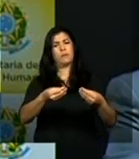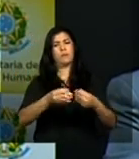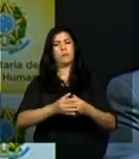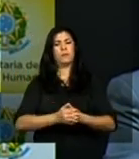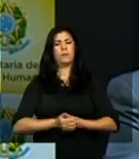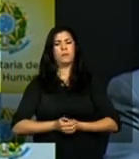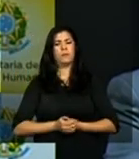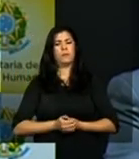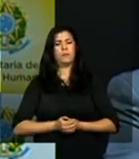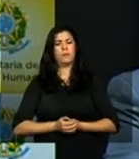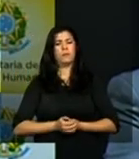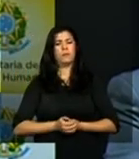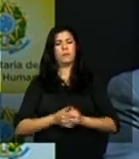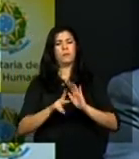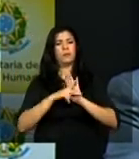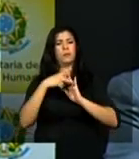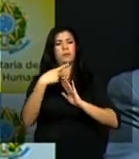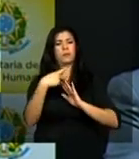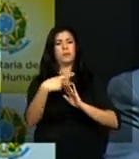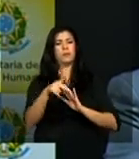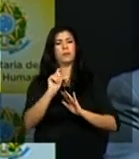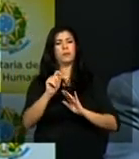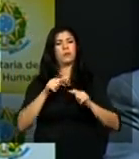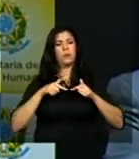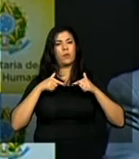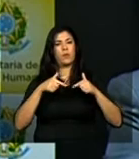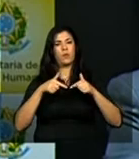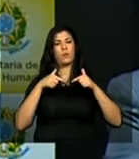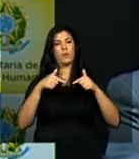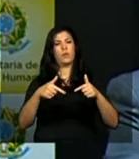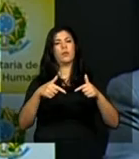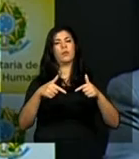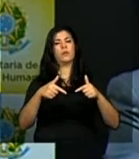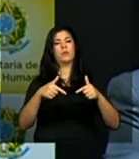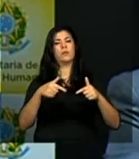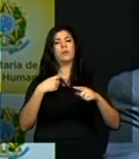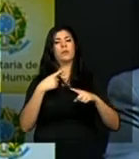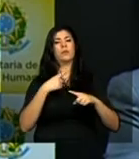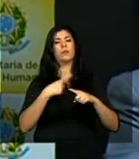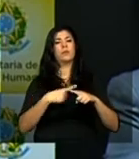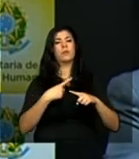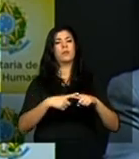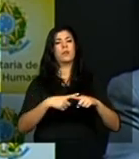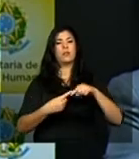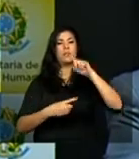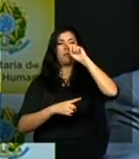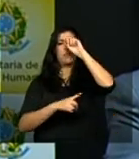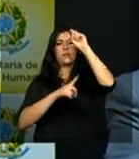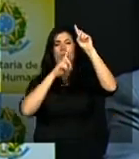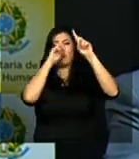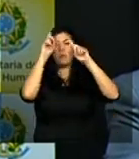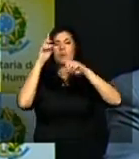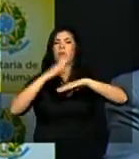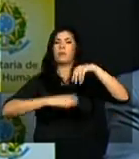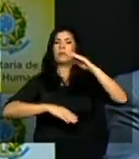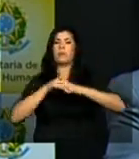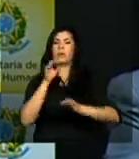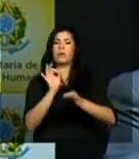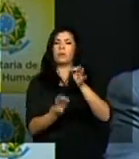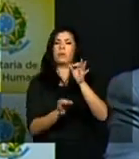para a luta pela democracia pela justiça social